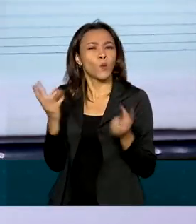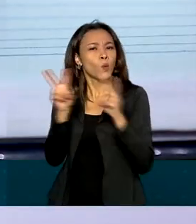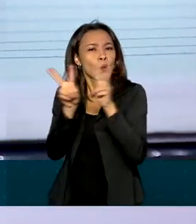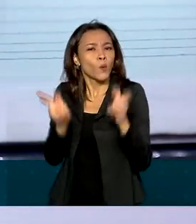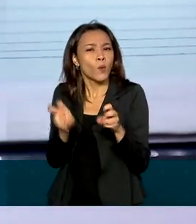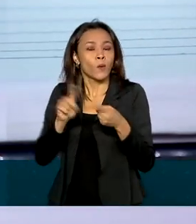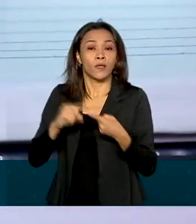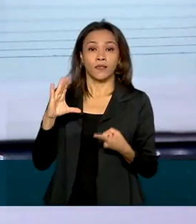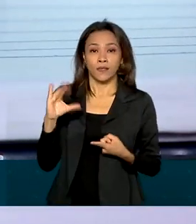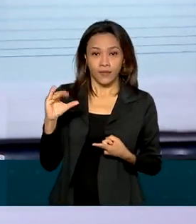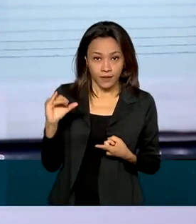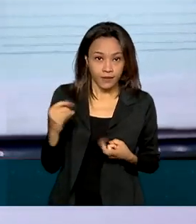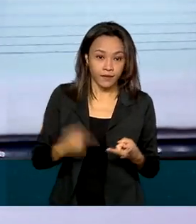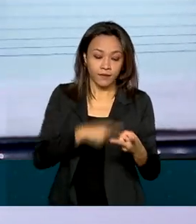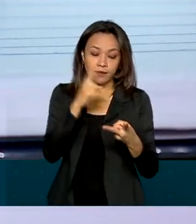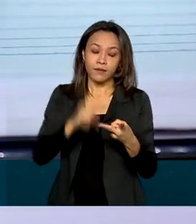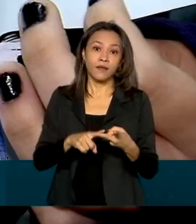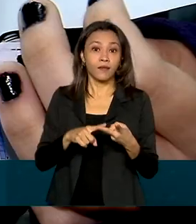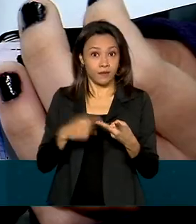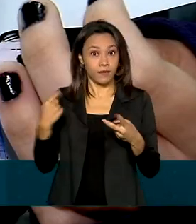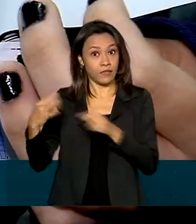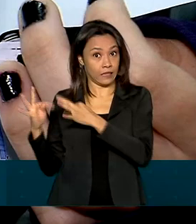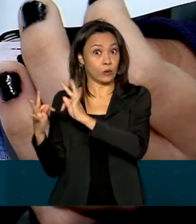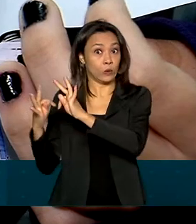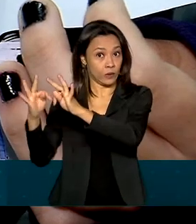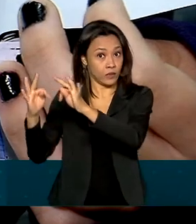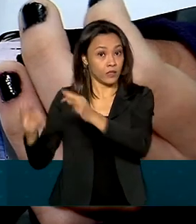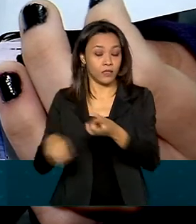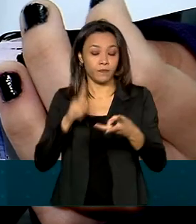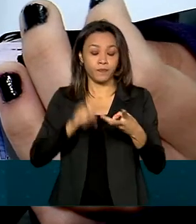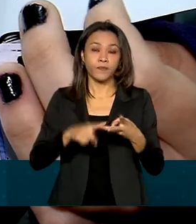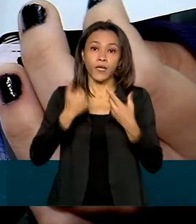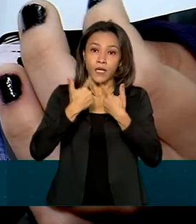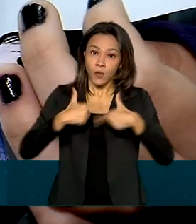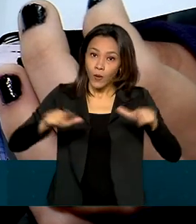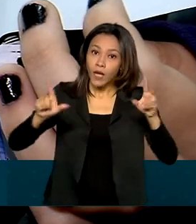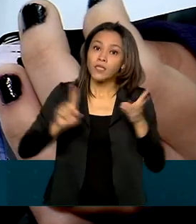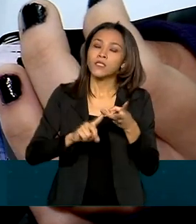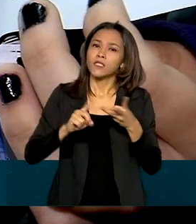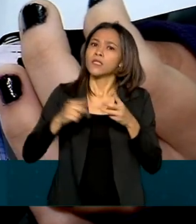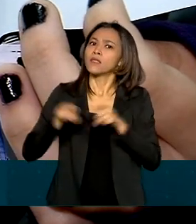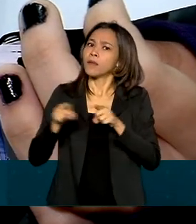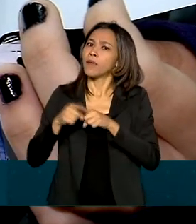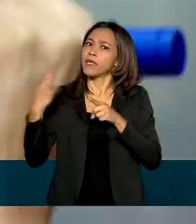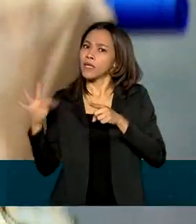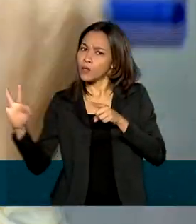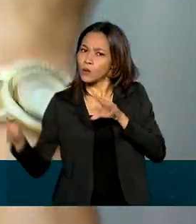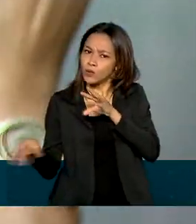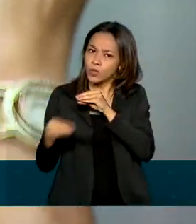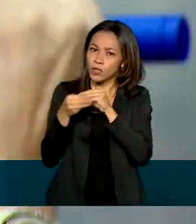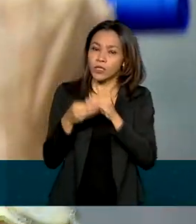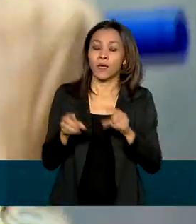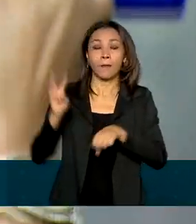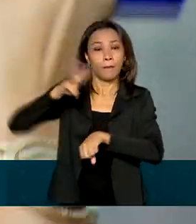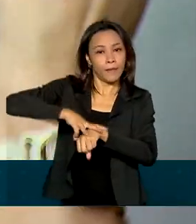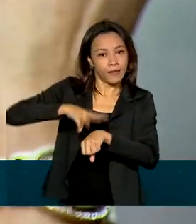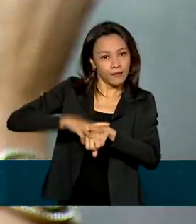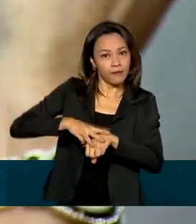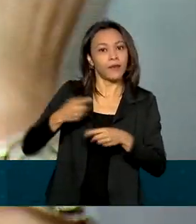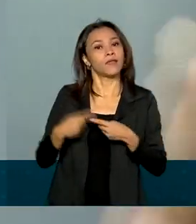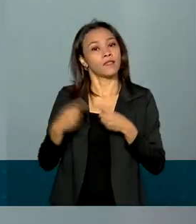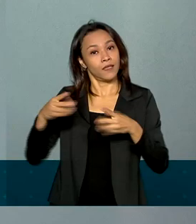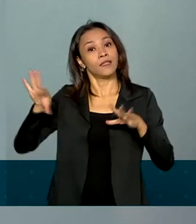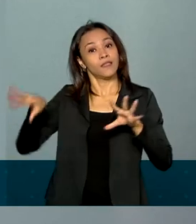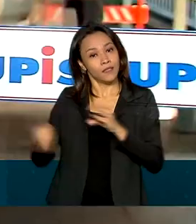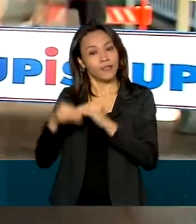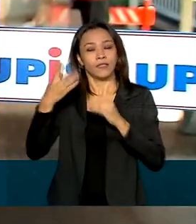ciências da natureza e suas tecnologias, linguagens e suas tecnologias, e matemática e suas